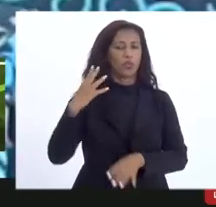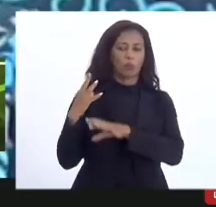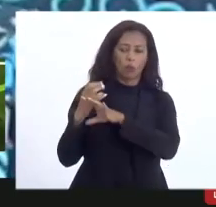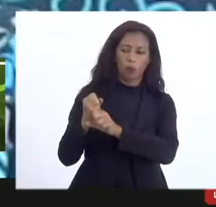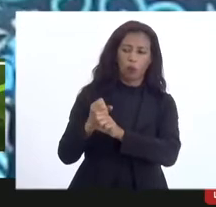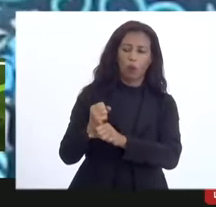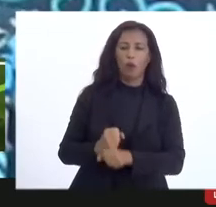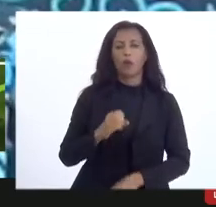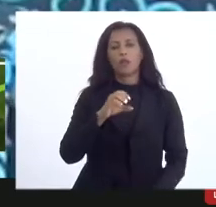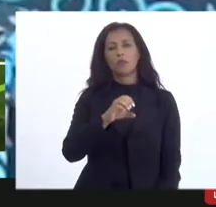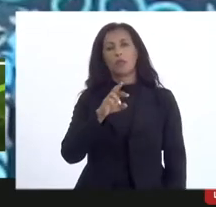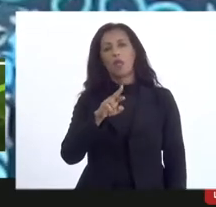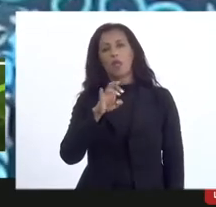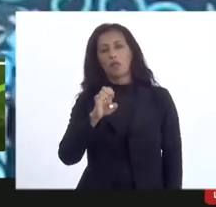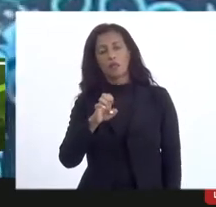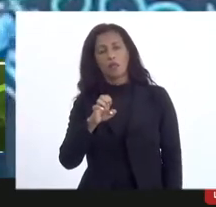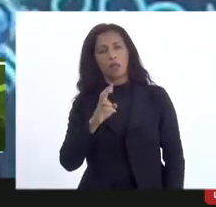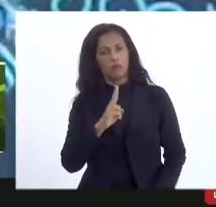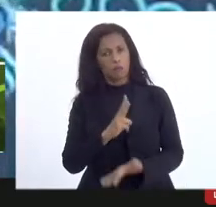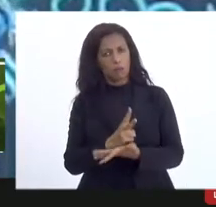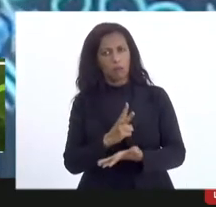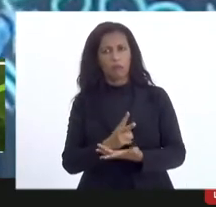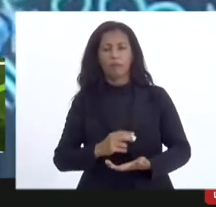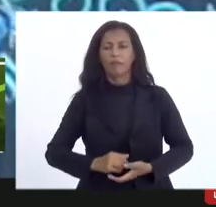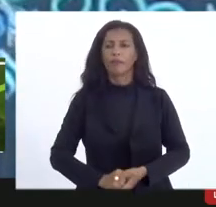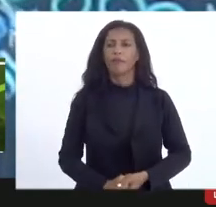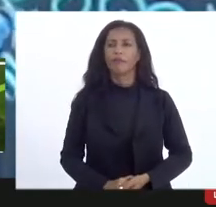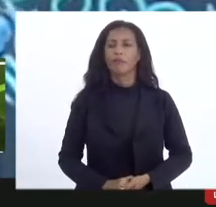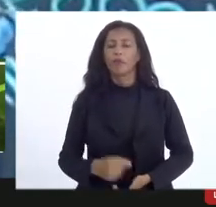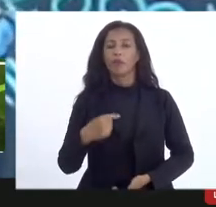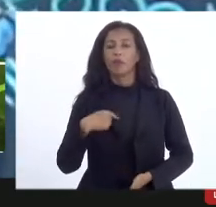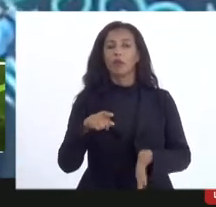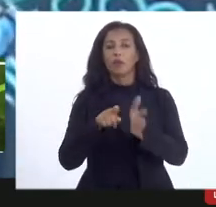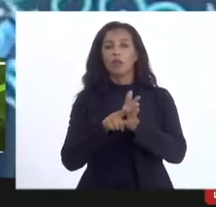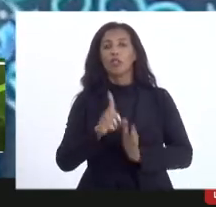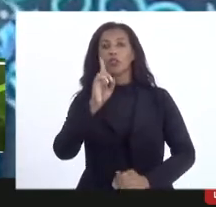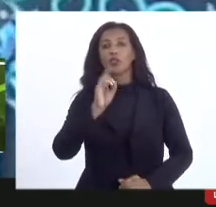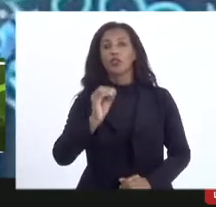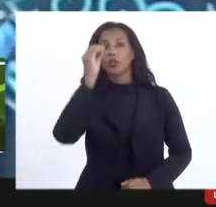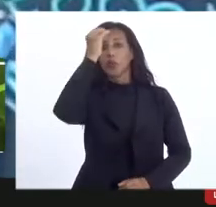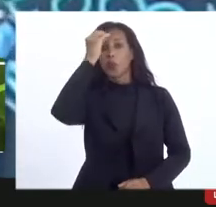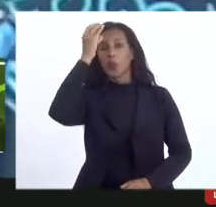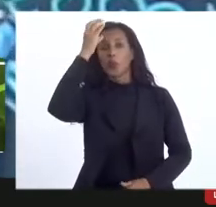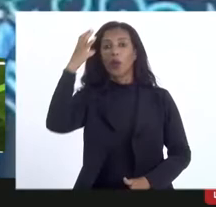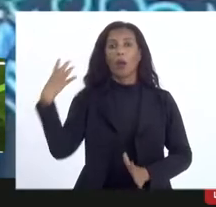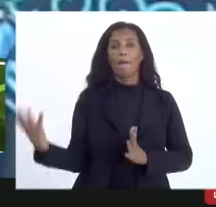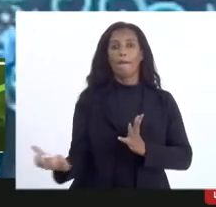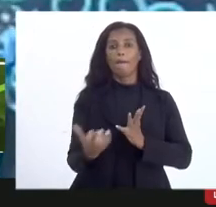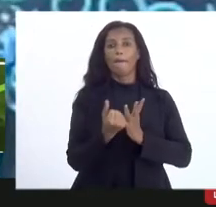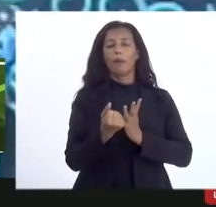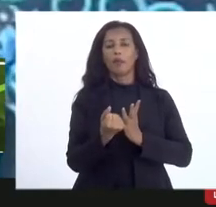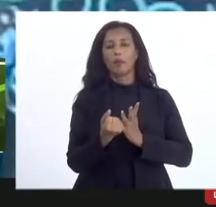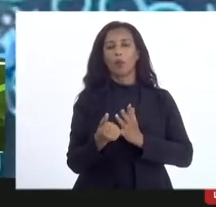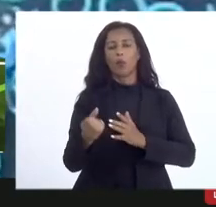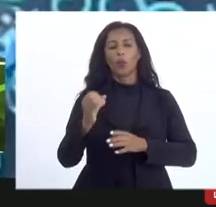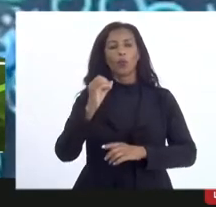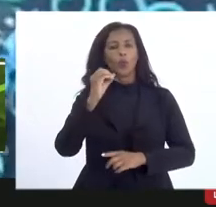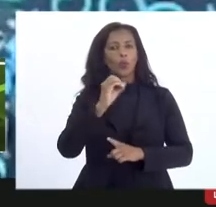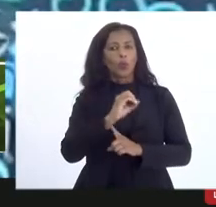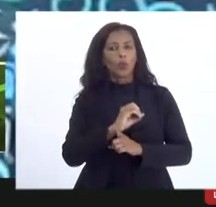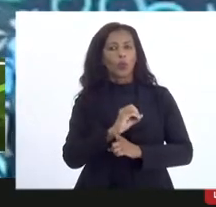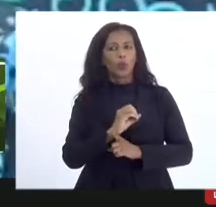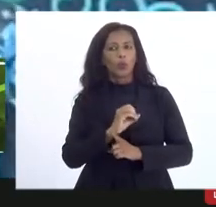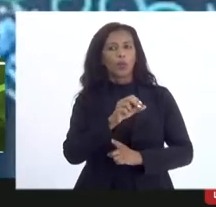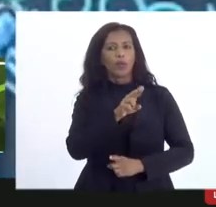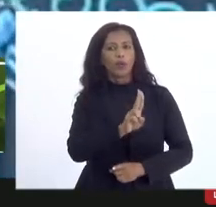com CRC ativo né e sou especialista em direito cultural e mestre em patrimônio cultura e sociedade pela Universidade Federal